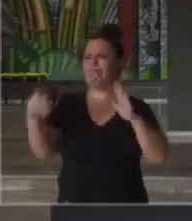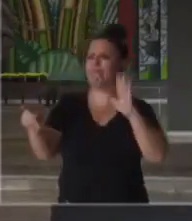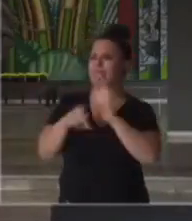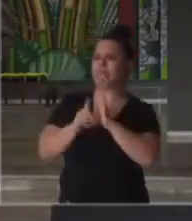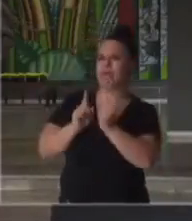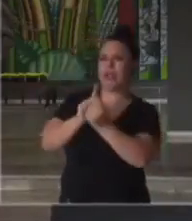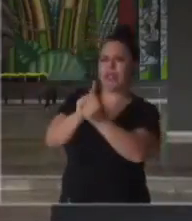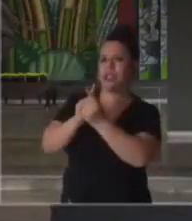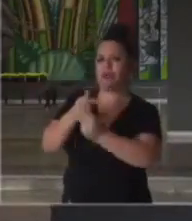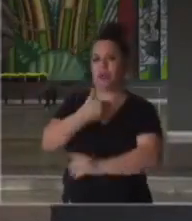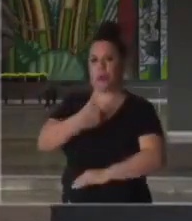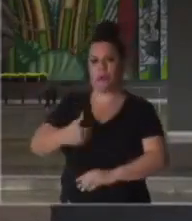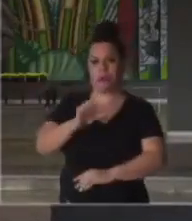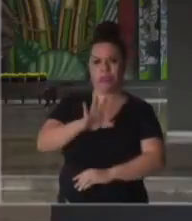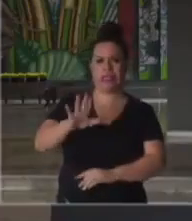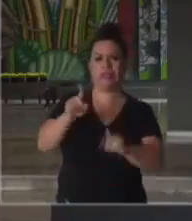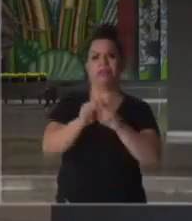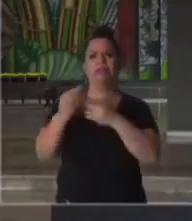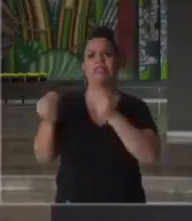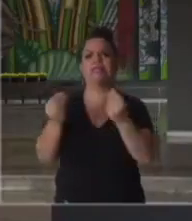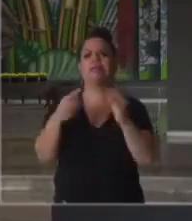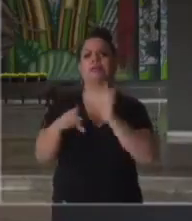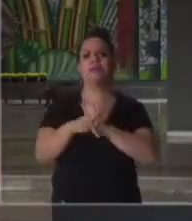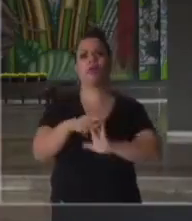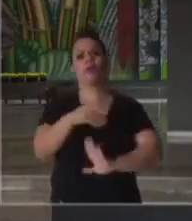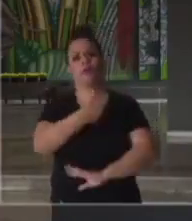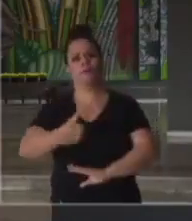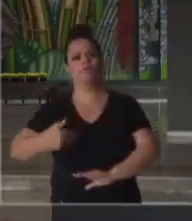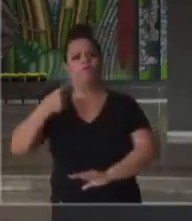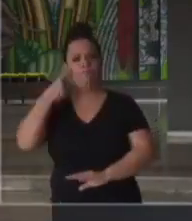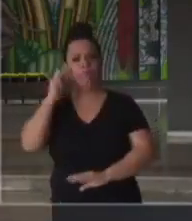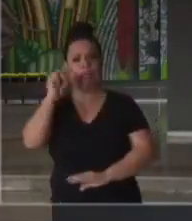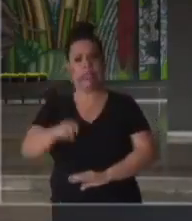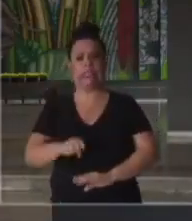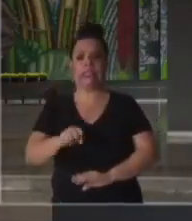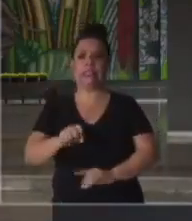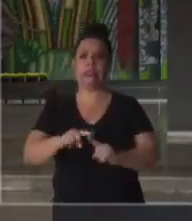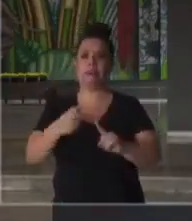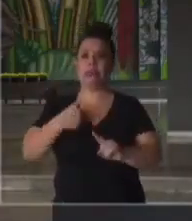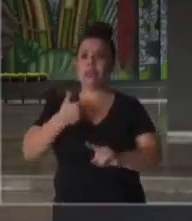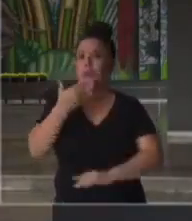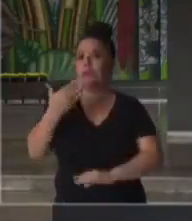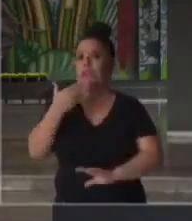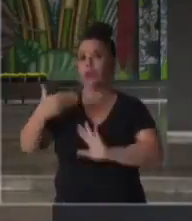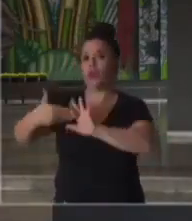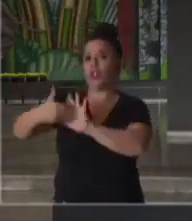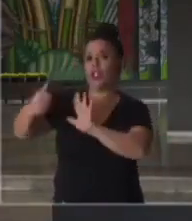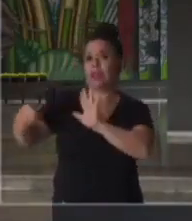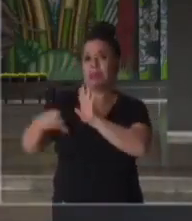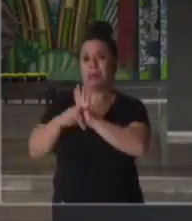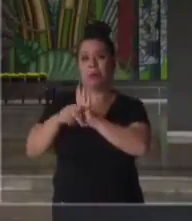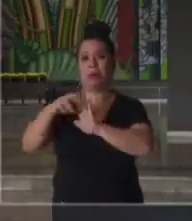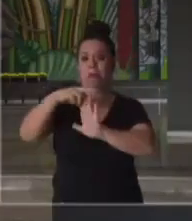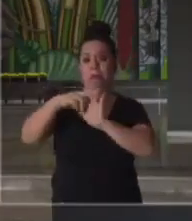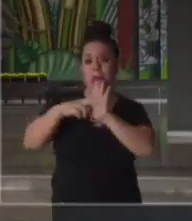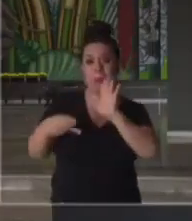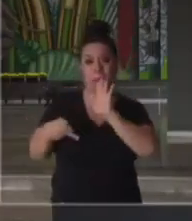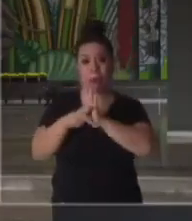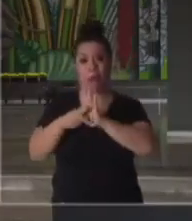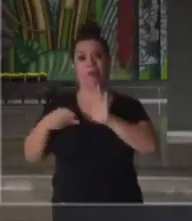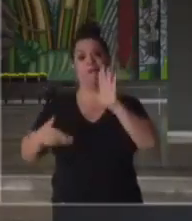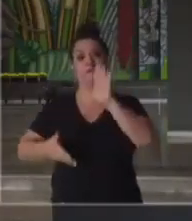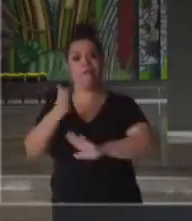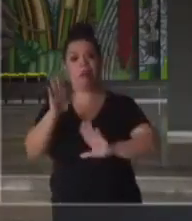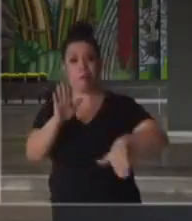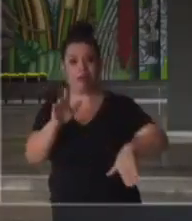sensibilidade do Governador e esse pedido de suspensão da Operação Decida é um apelo,